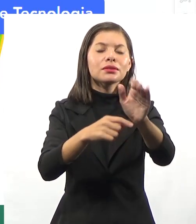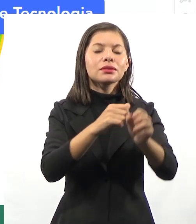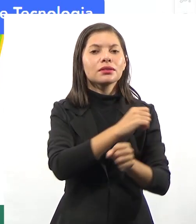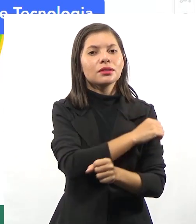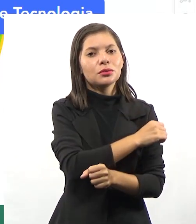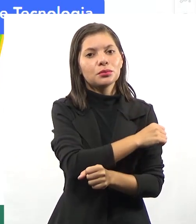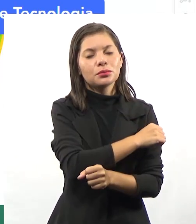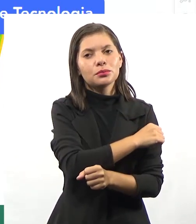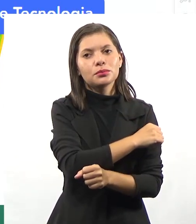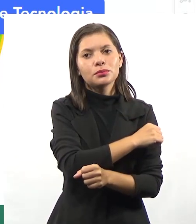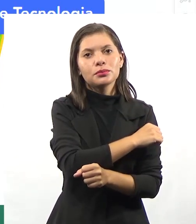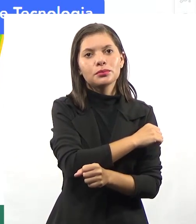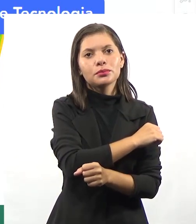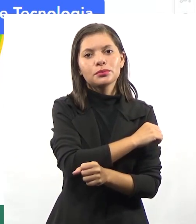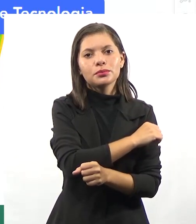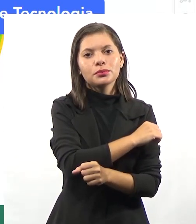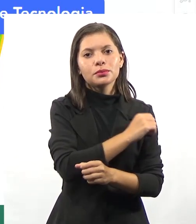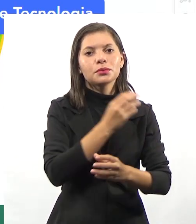para o meu aluno?